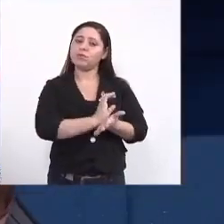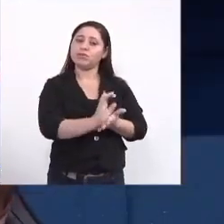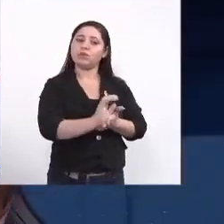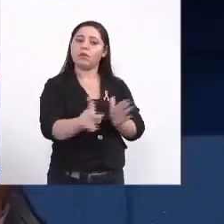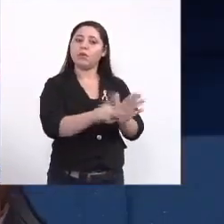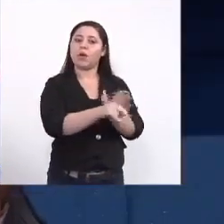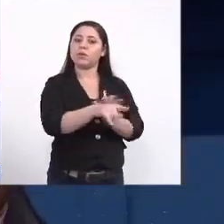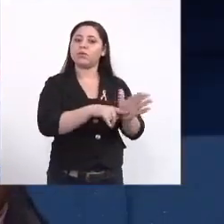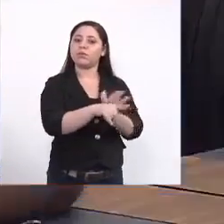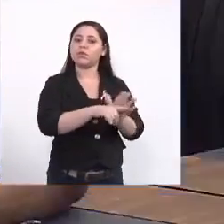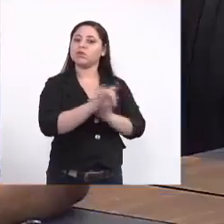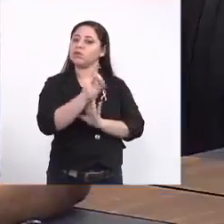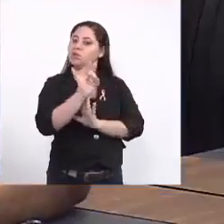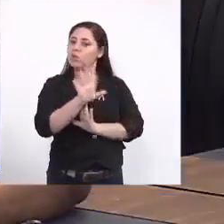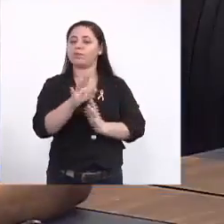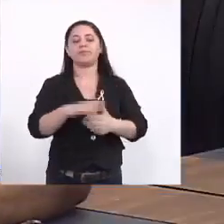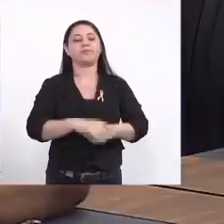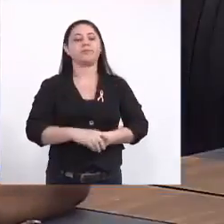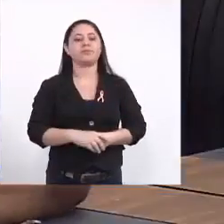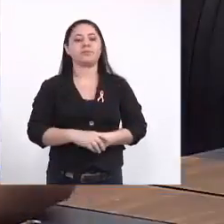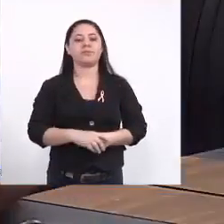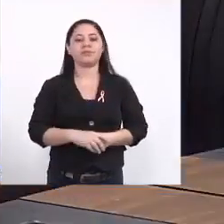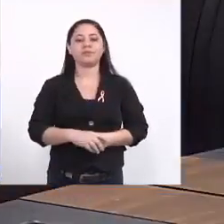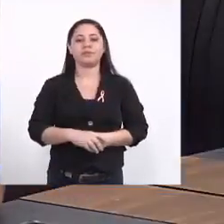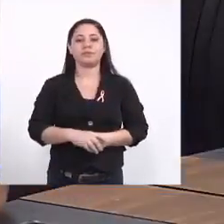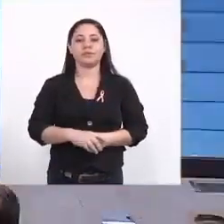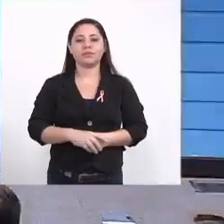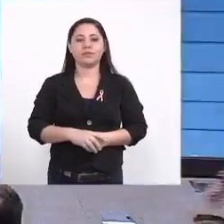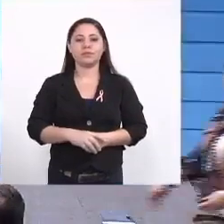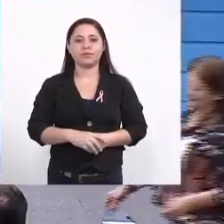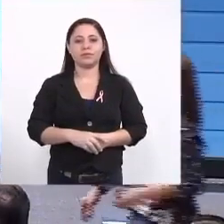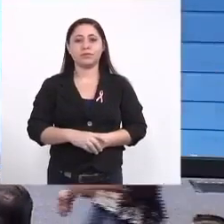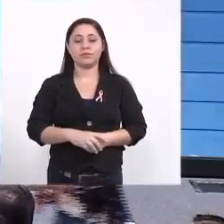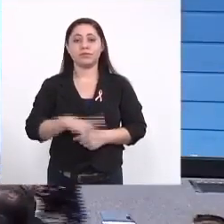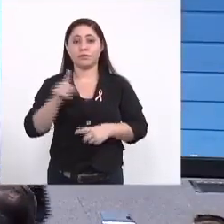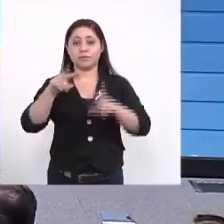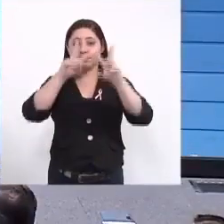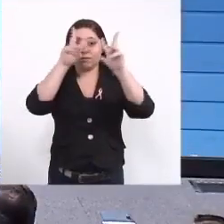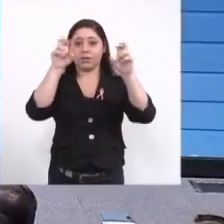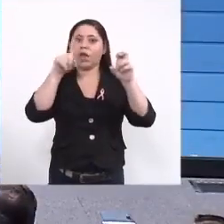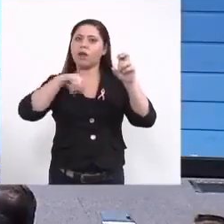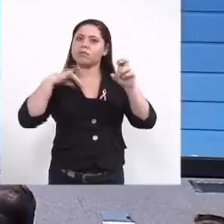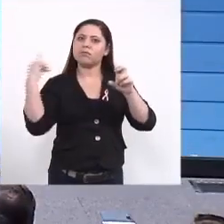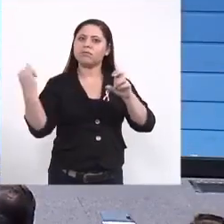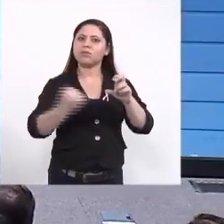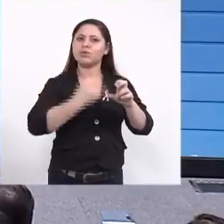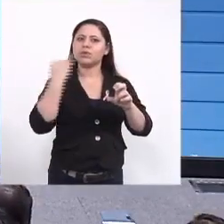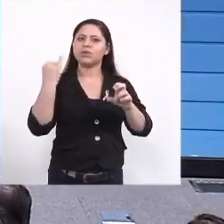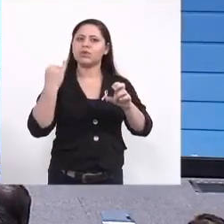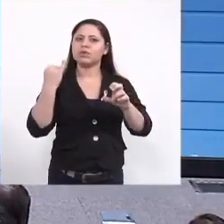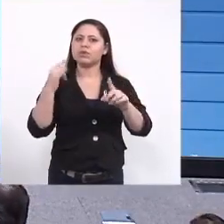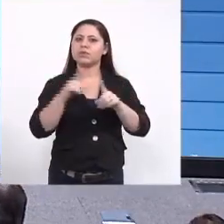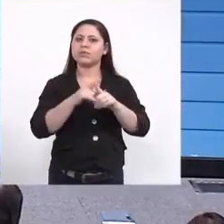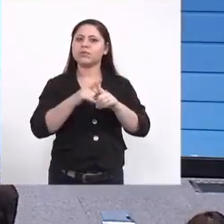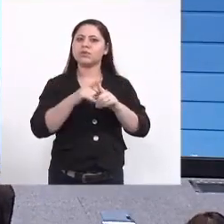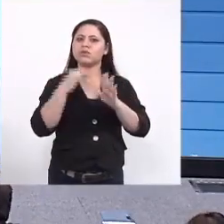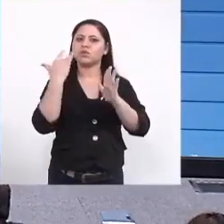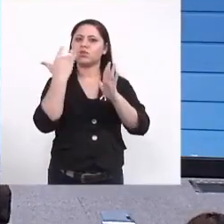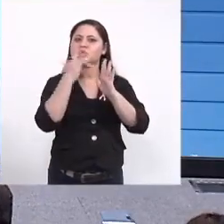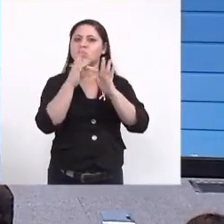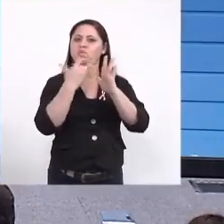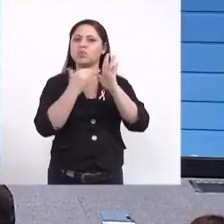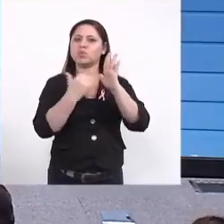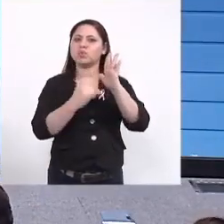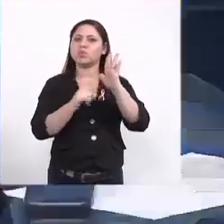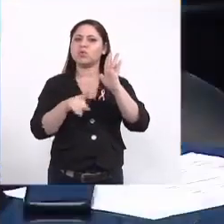em vocês só isso tá diante dessa dessa questão eu acho que é importante levantar essa